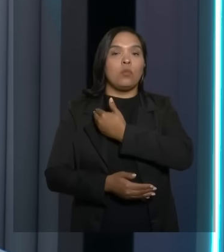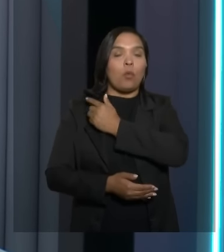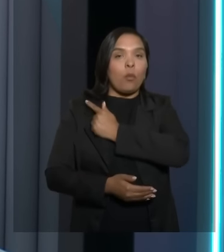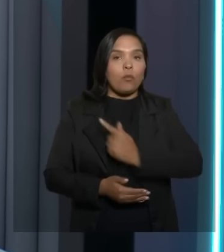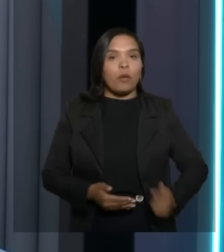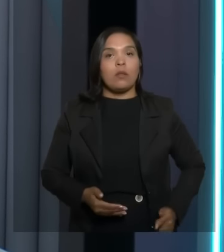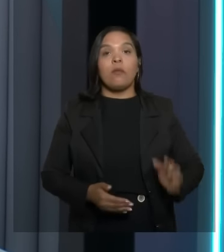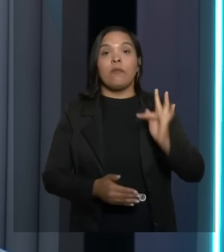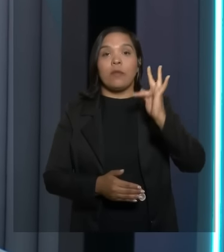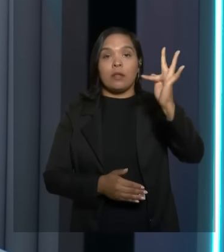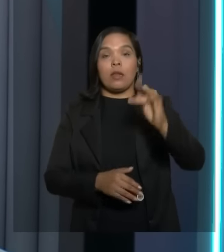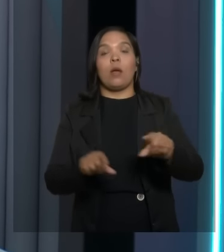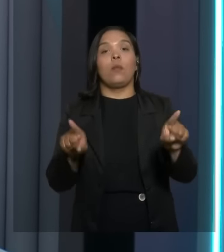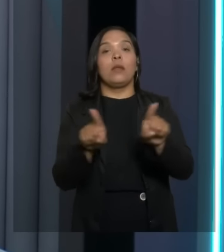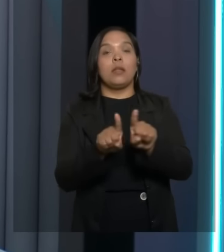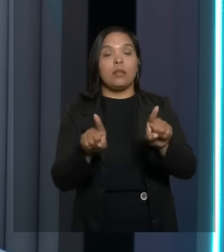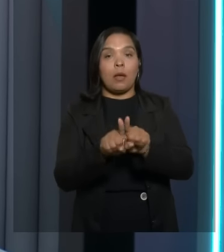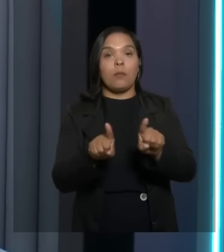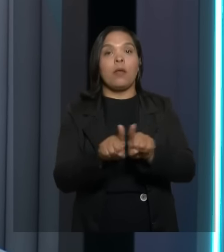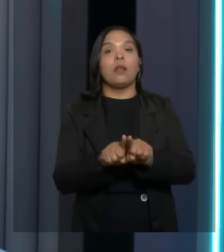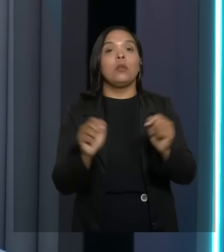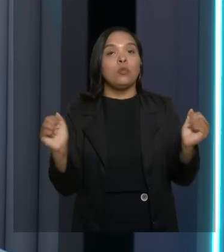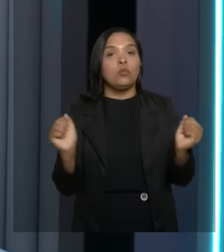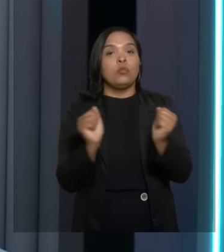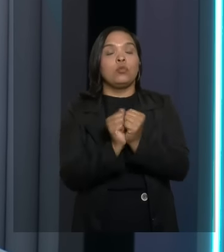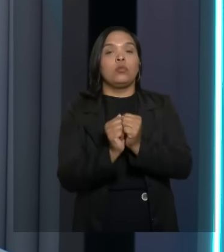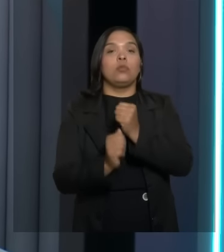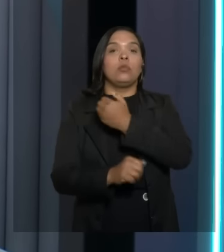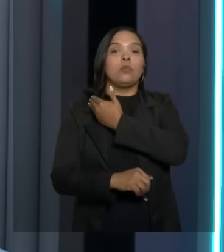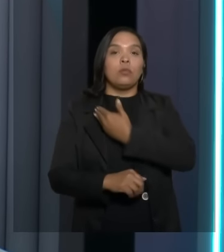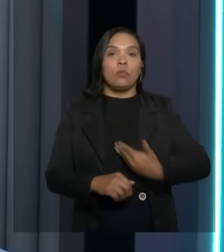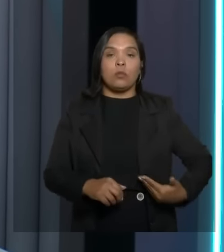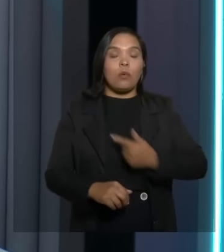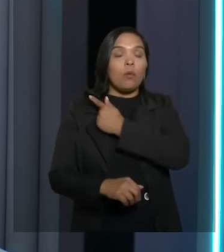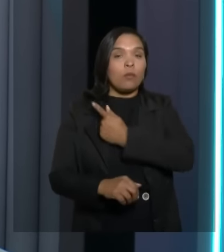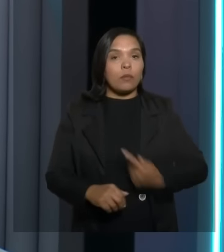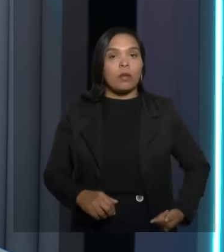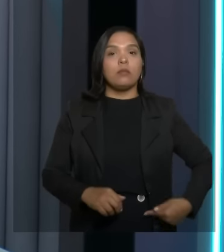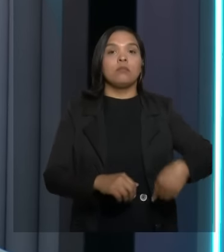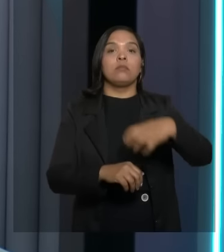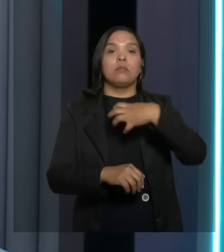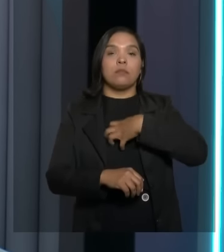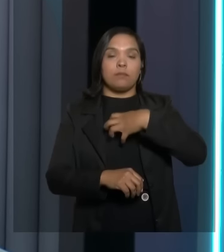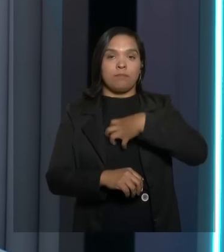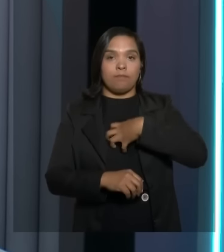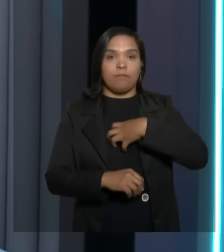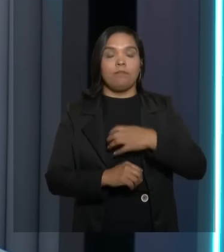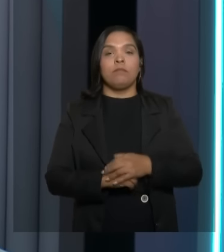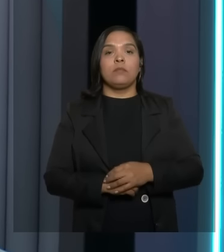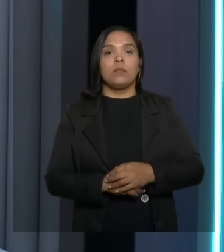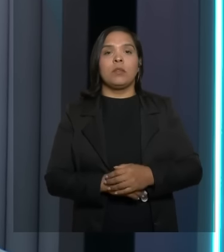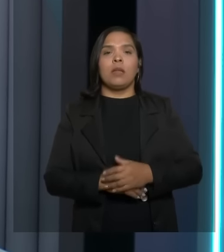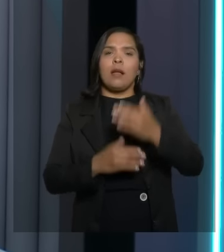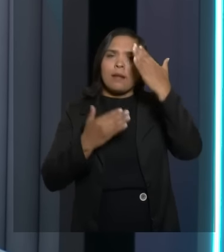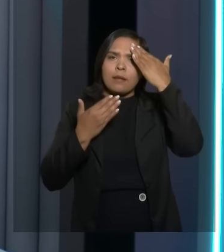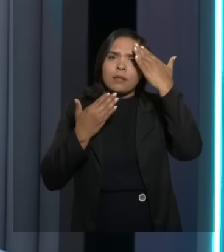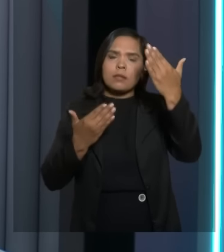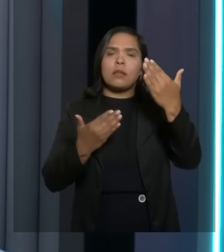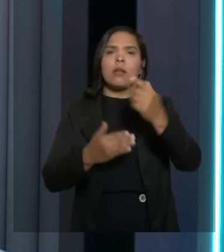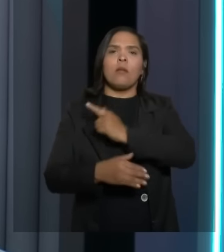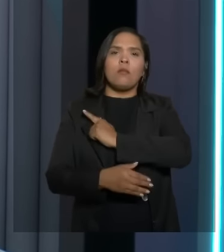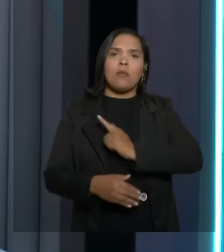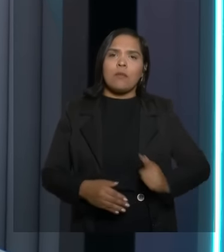contrapartida também do governo do estado da Bahia. A senhora deveria agradecer ao governo da Bahia